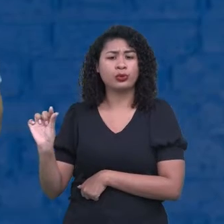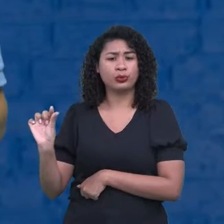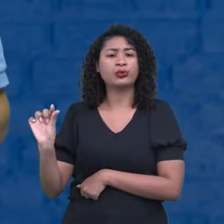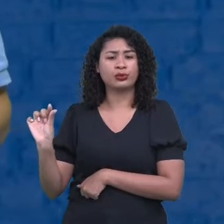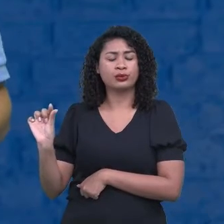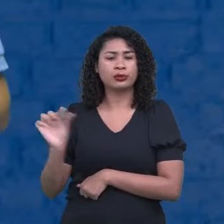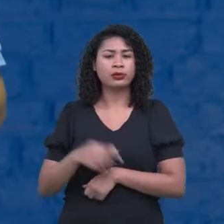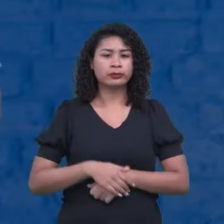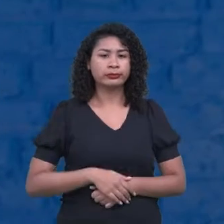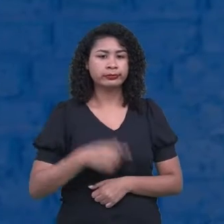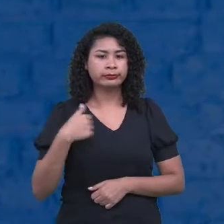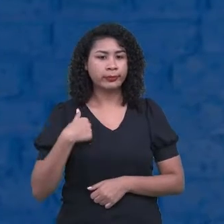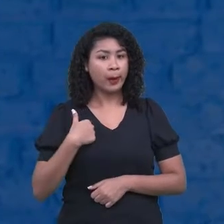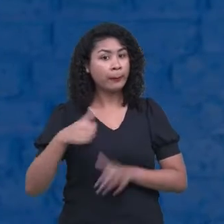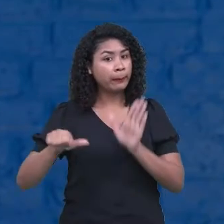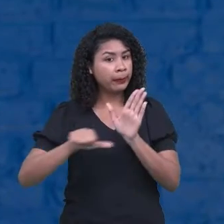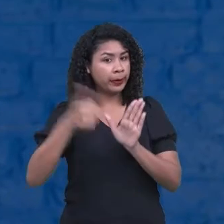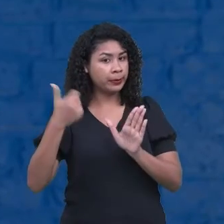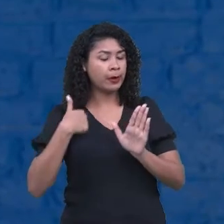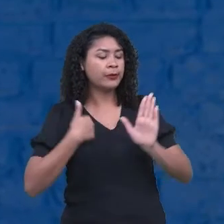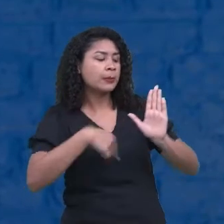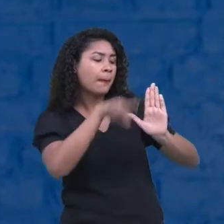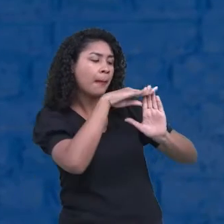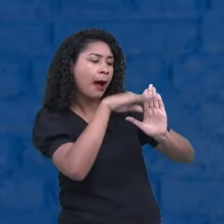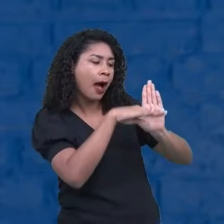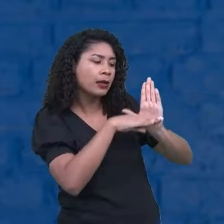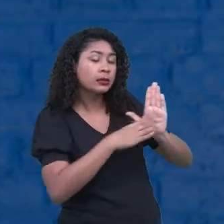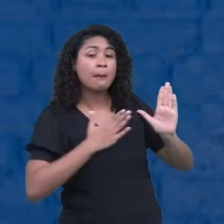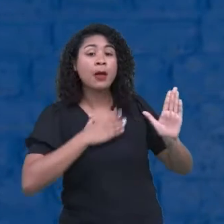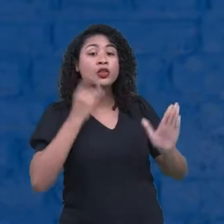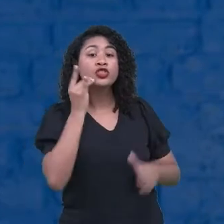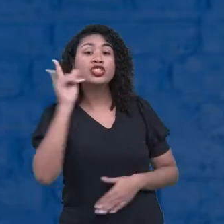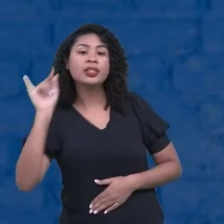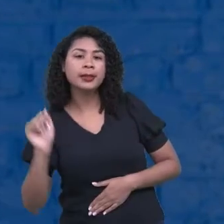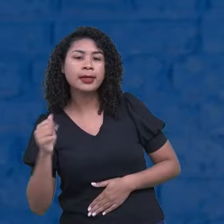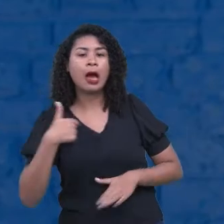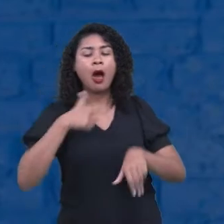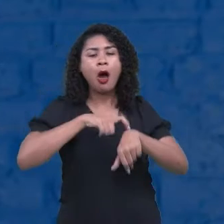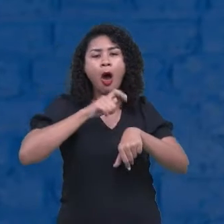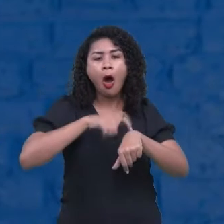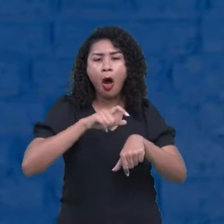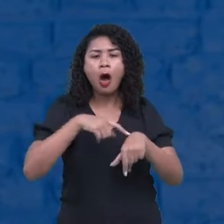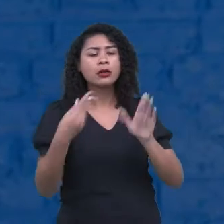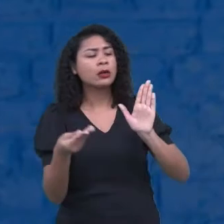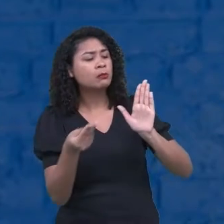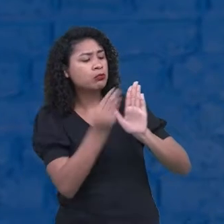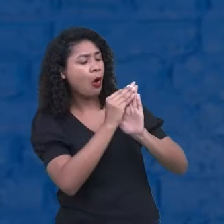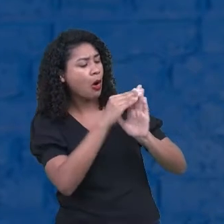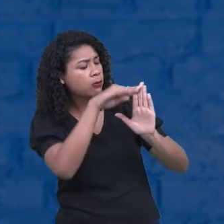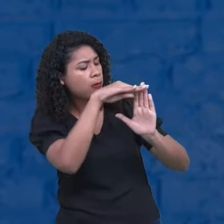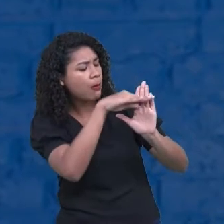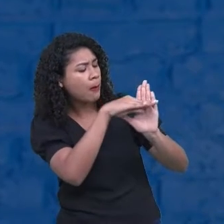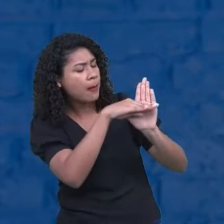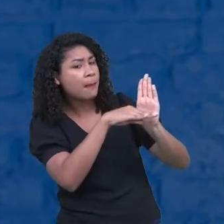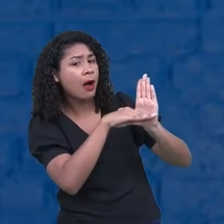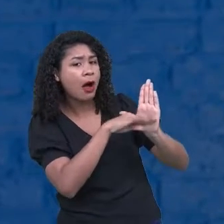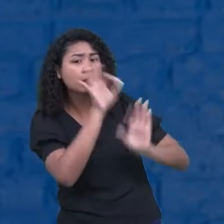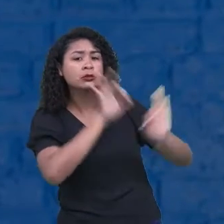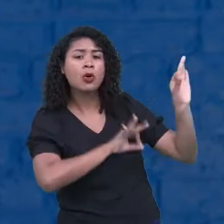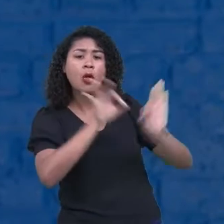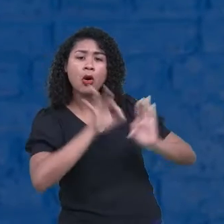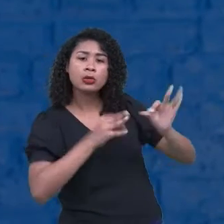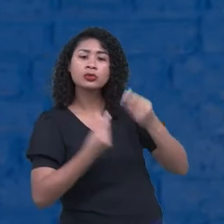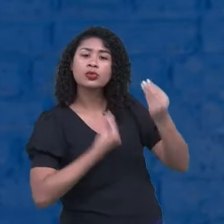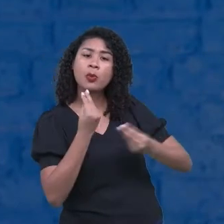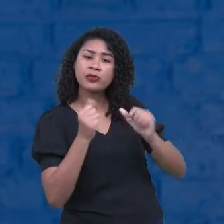Eu faço uma lista do que eu tenho que fazer durante o dia. Eu faço o meu horário. Eu projeto o que eu quero fazer naquele dia. E